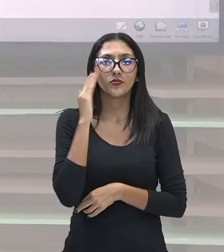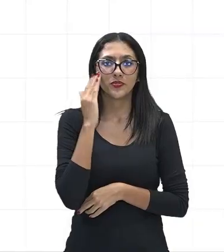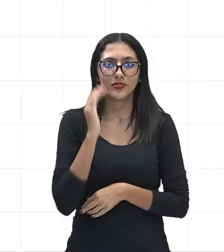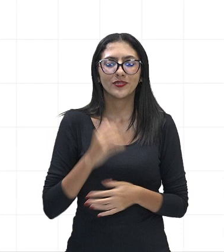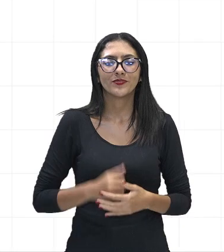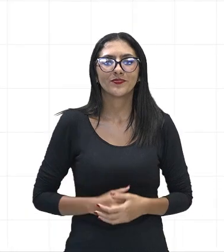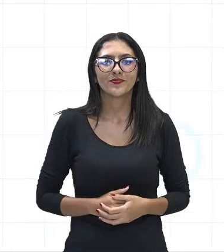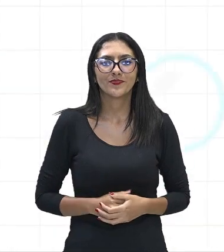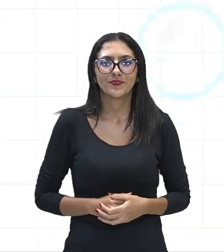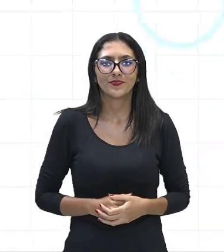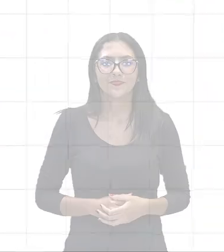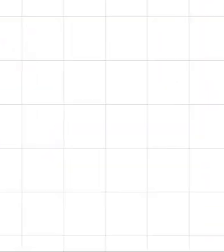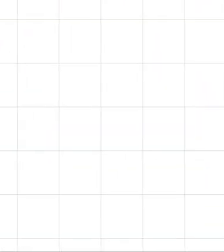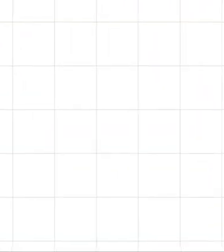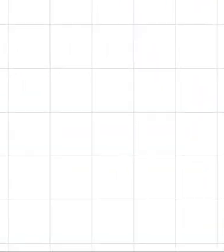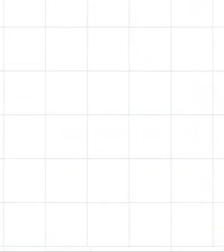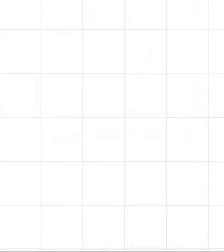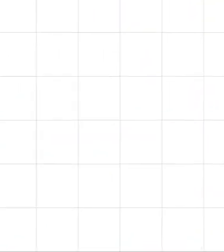entendido.